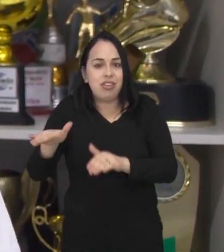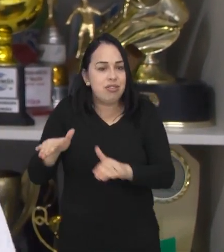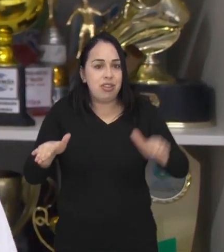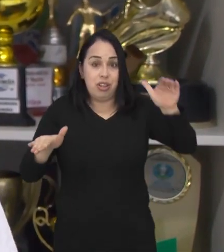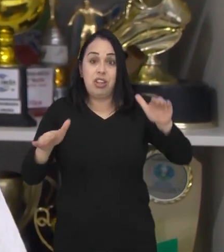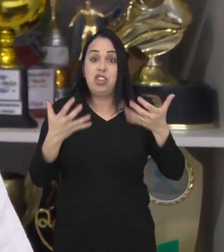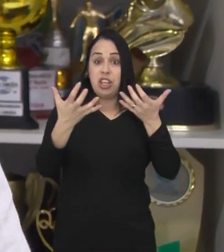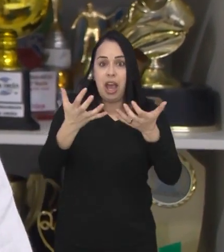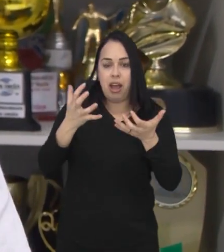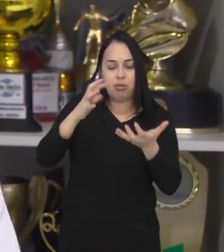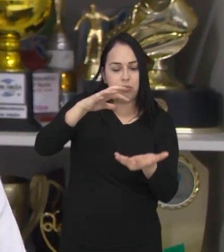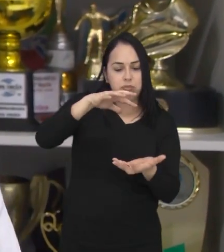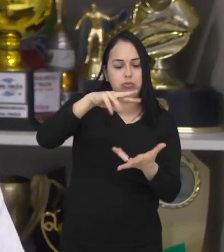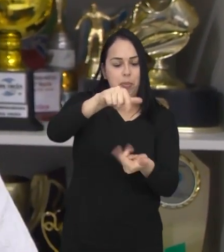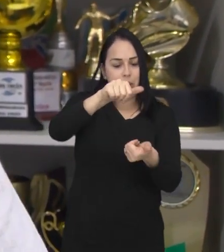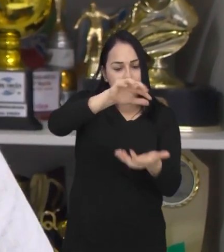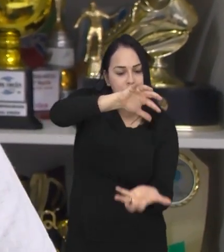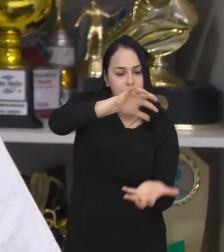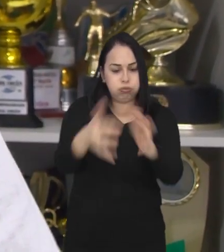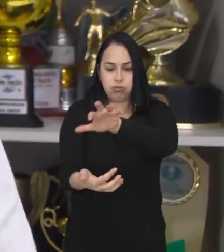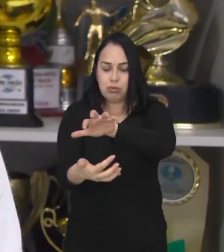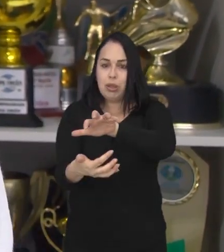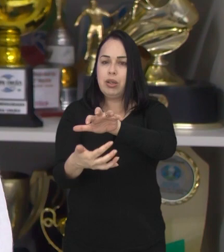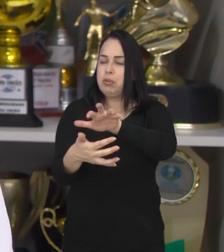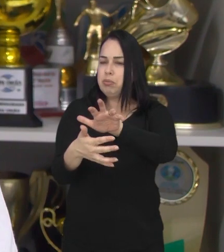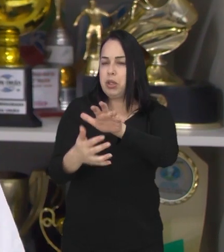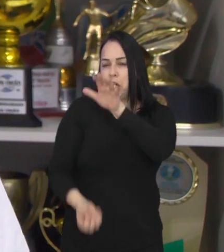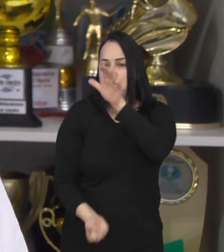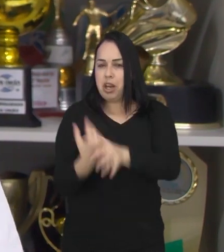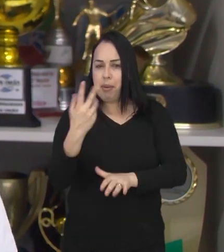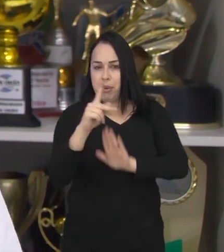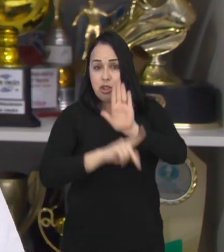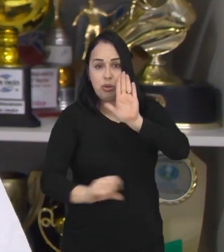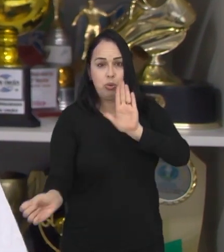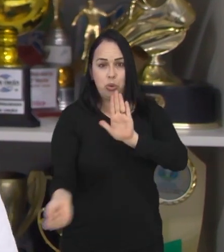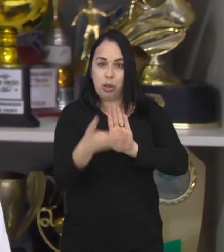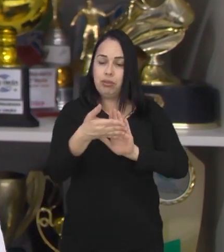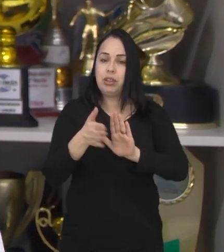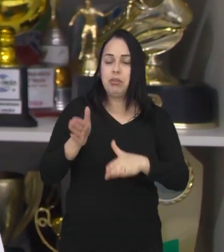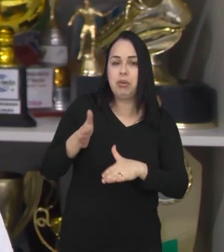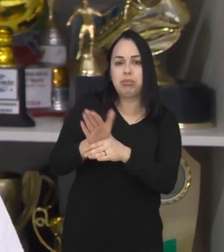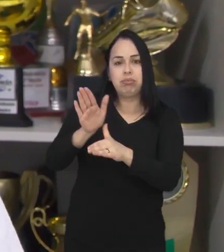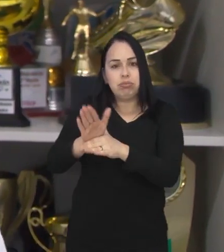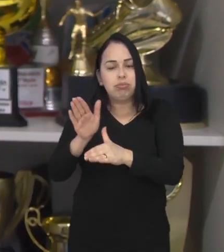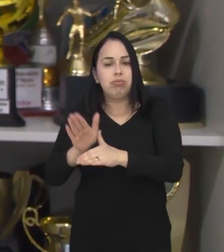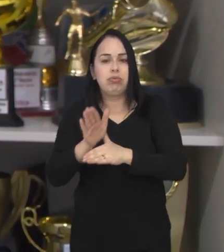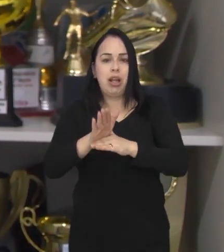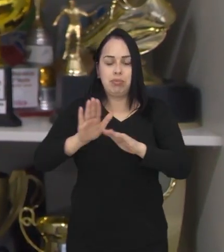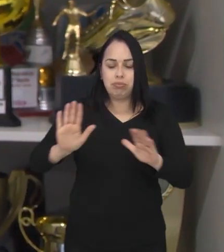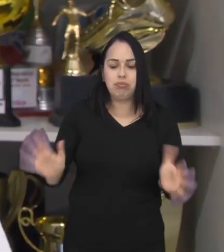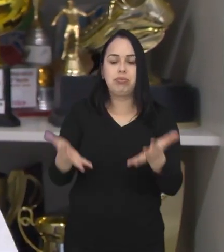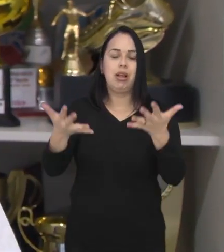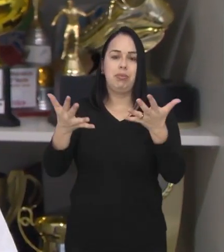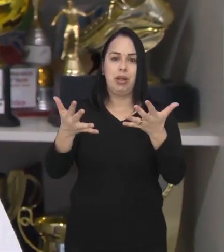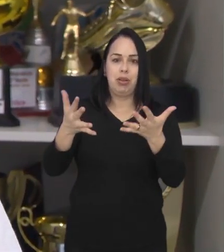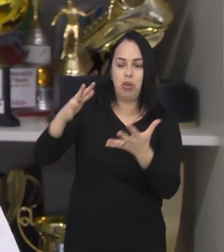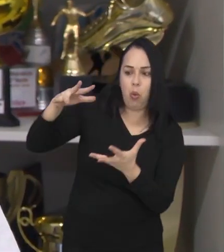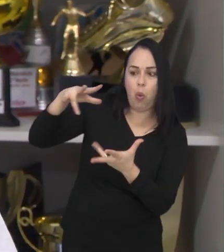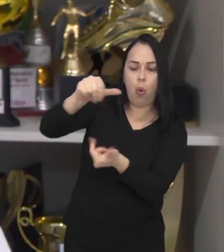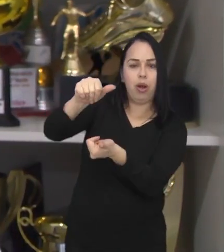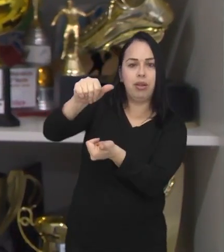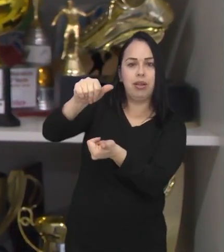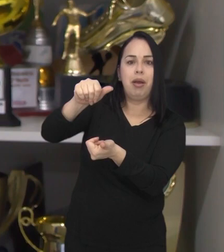pelos nossos jovens. Se a gente quer mudar o mundo, implantar projetos novos, inovadores, que vão ajudar ao